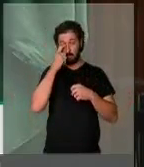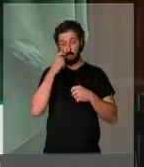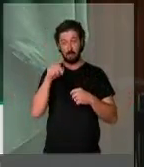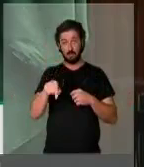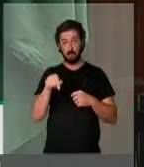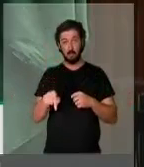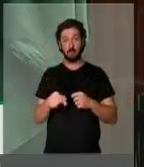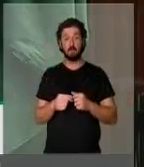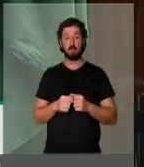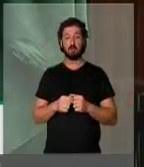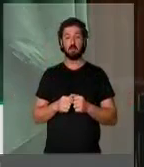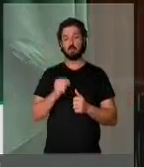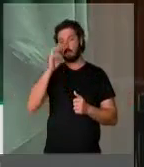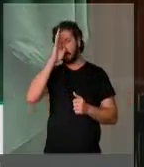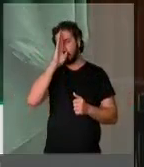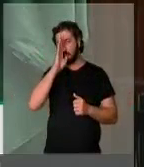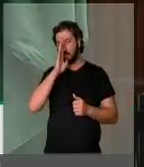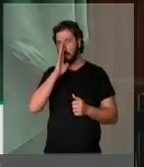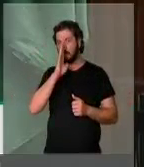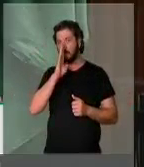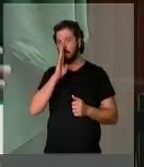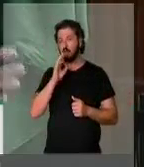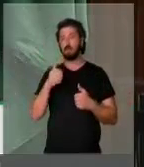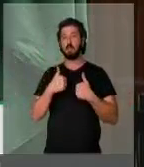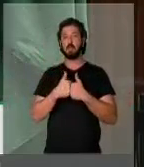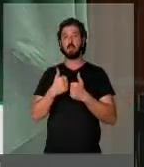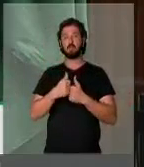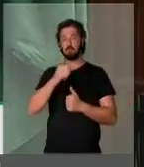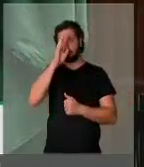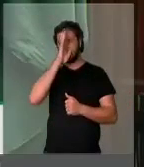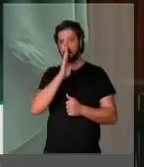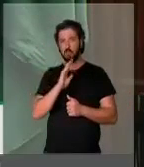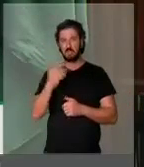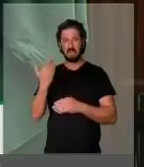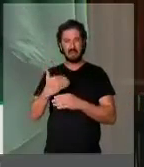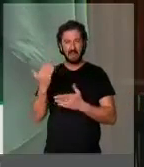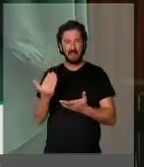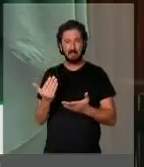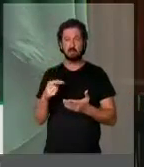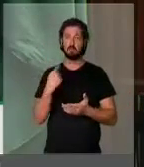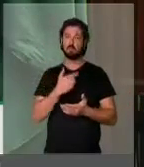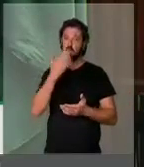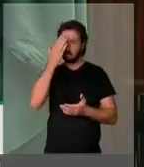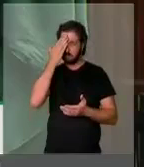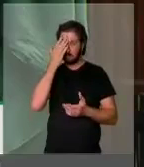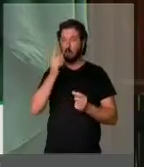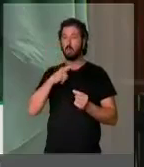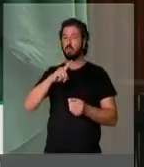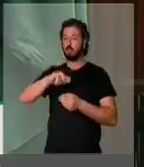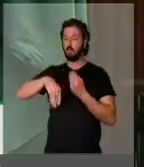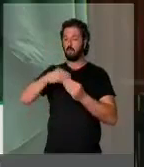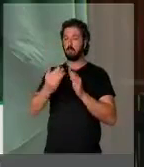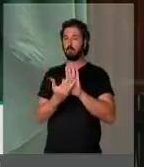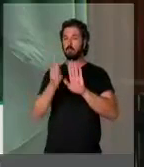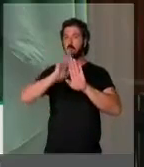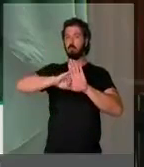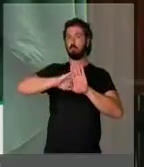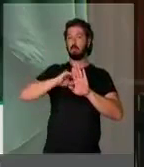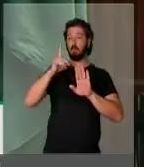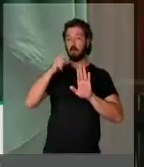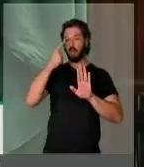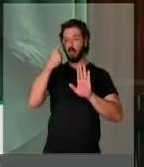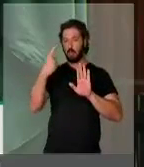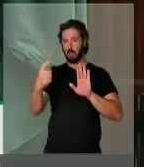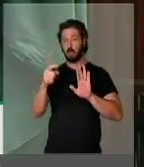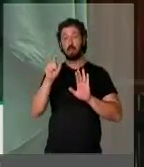trabalhadores gratuidade no transporte de táxi. Nós sabemos que está por trás de tudo isso, que é o interesse,